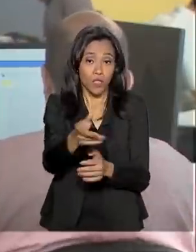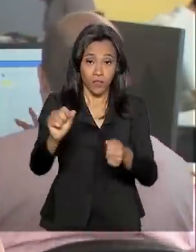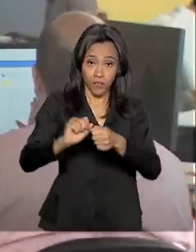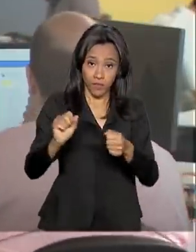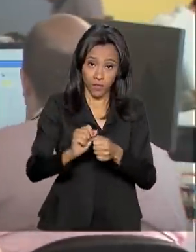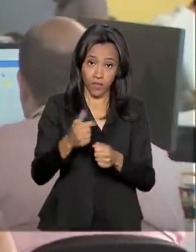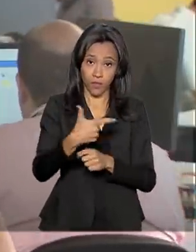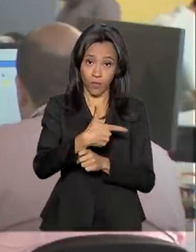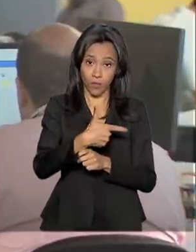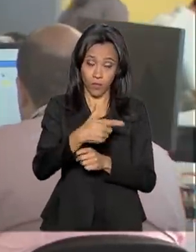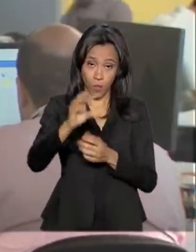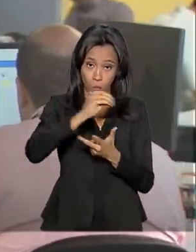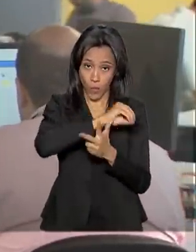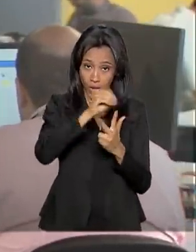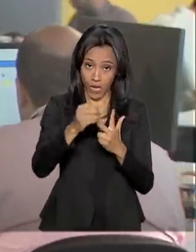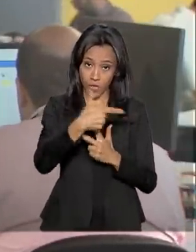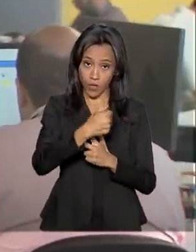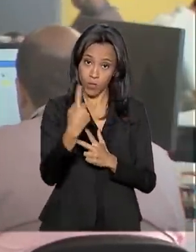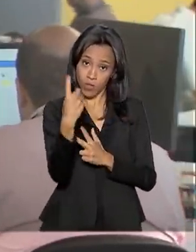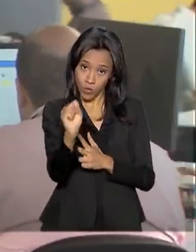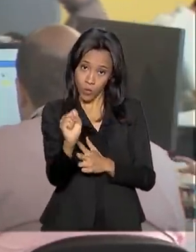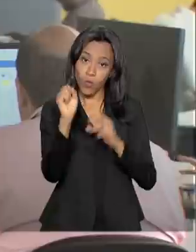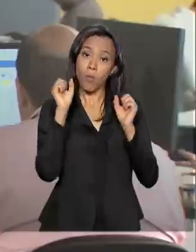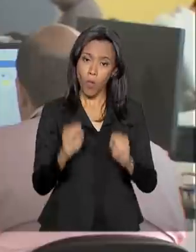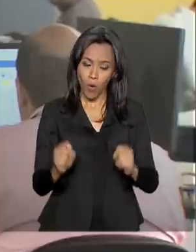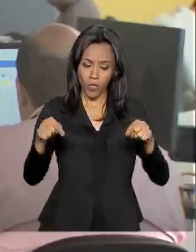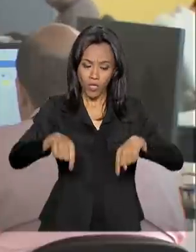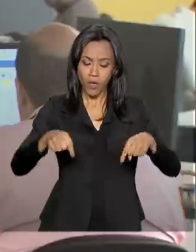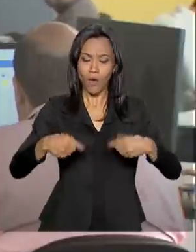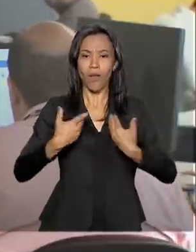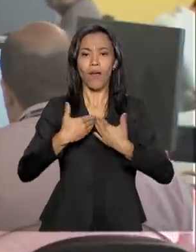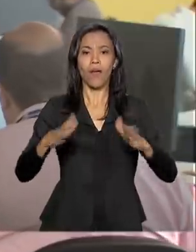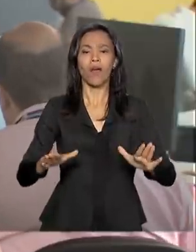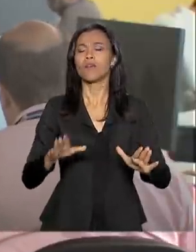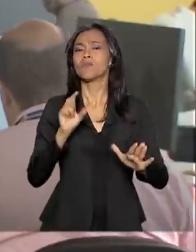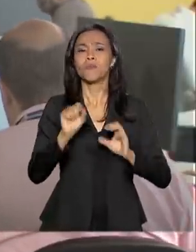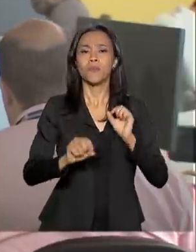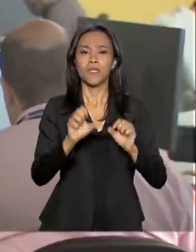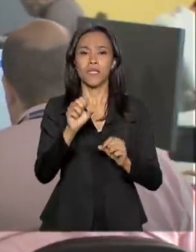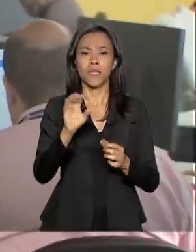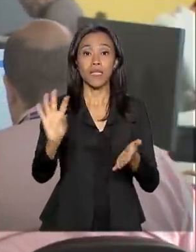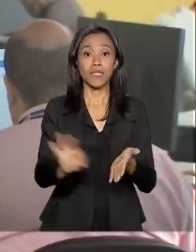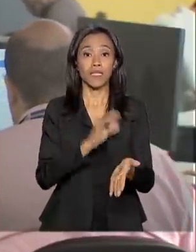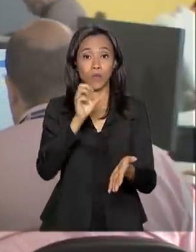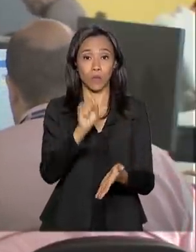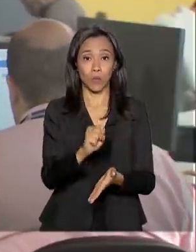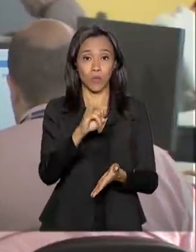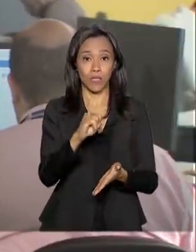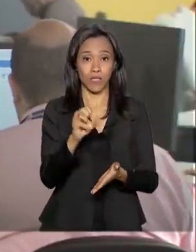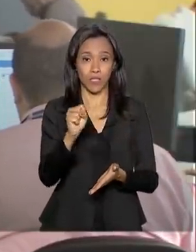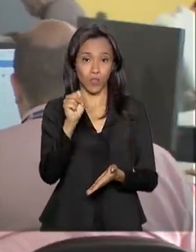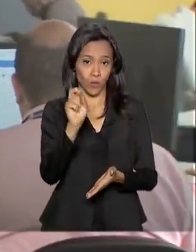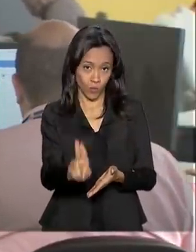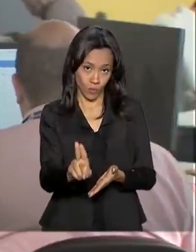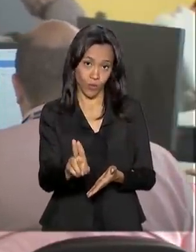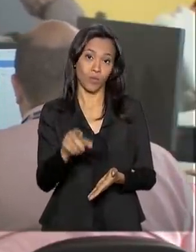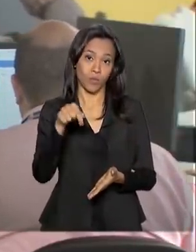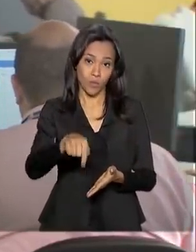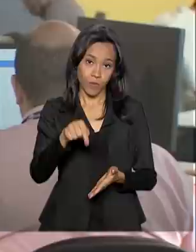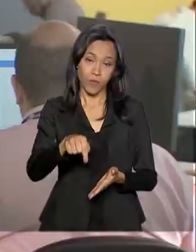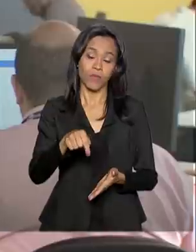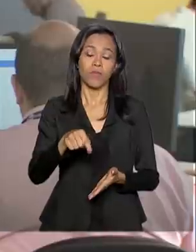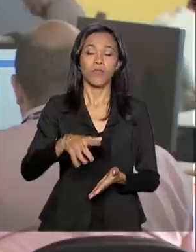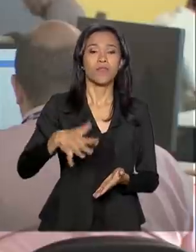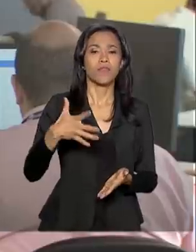podem consultar a partir desta quinta-feira as instituições e as vagas para concorrer na rodada de junho do Sistema de